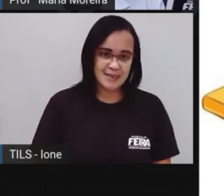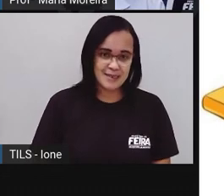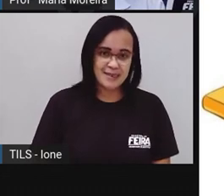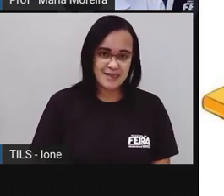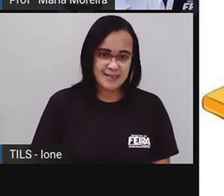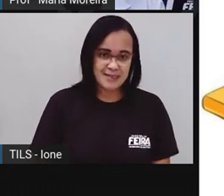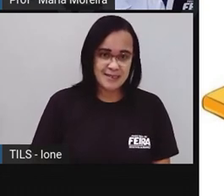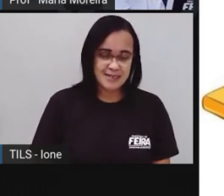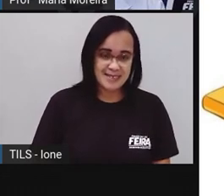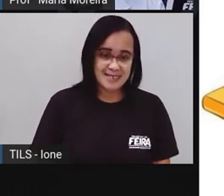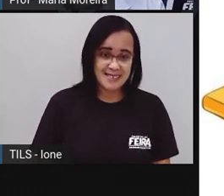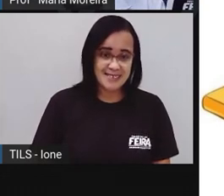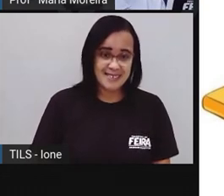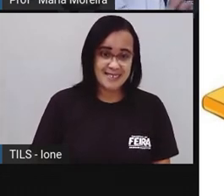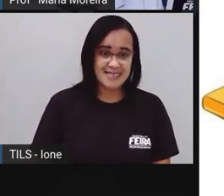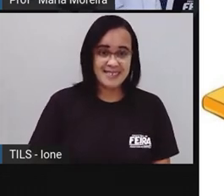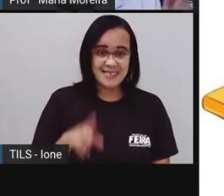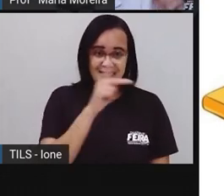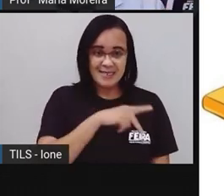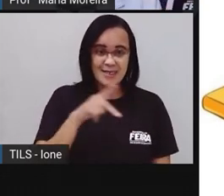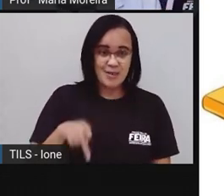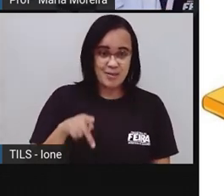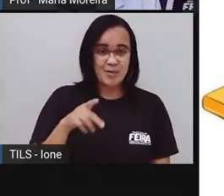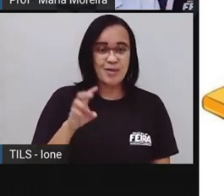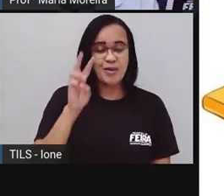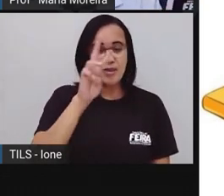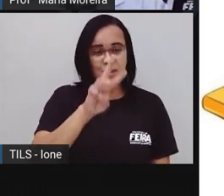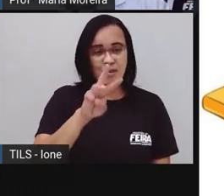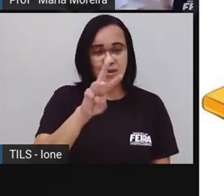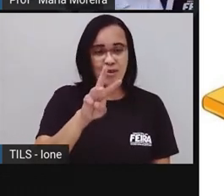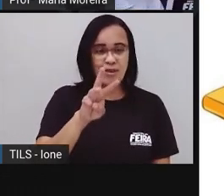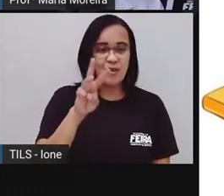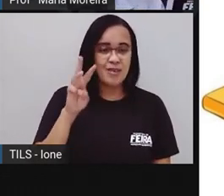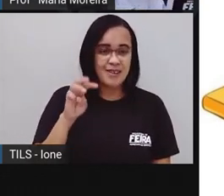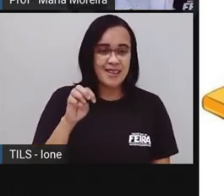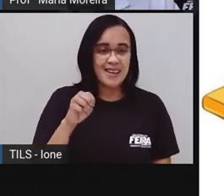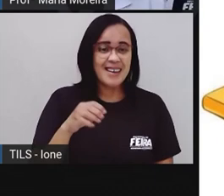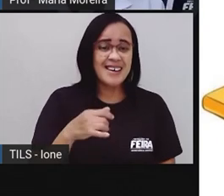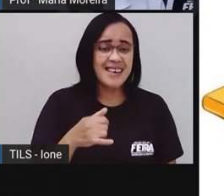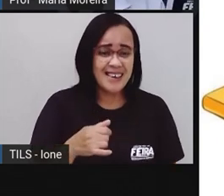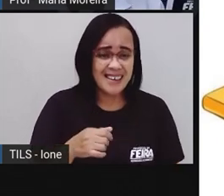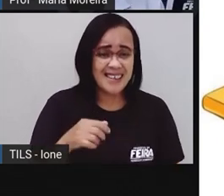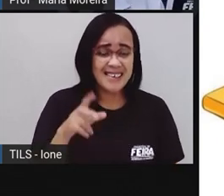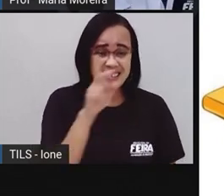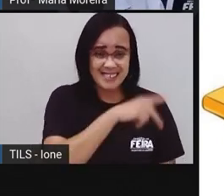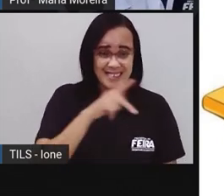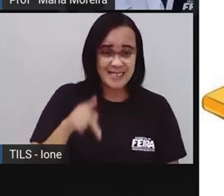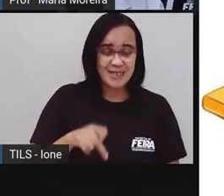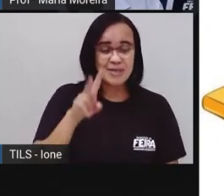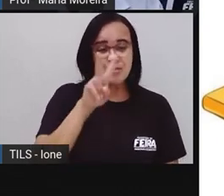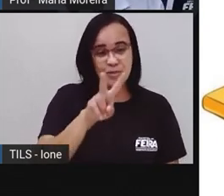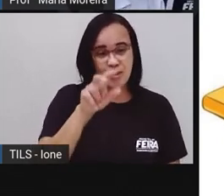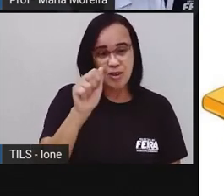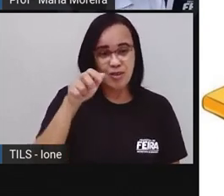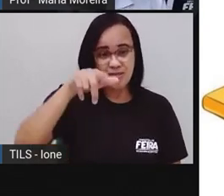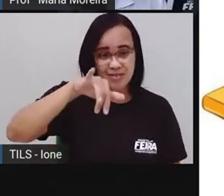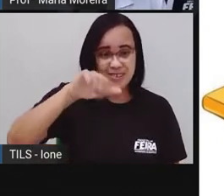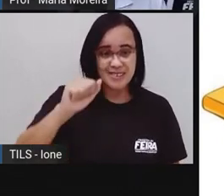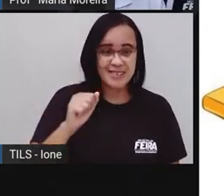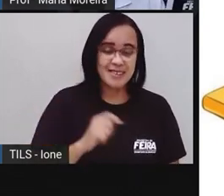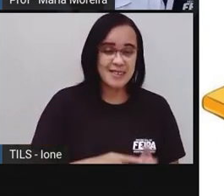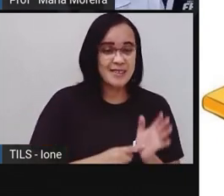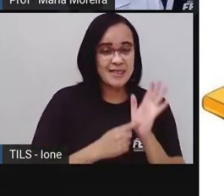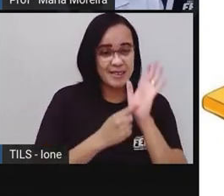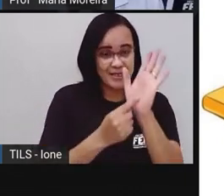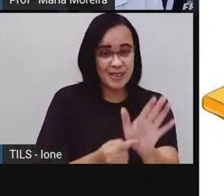Prova a Bânia veio trazer uma orientação aqui. Ela vem, ela acha que eu nunca vou falar, que é só pra dizer pra vocês que a multiplicação, na verdade, ela é feita com